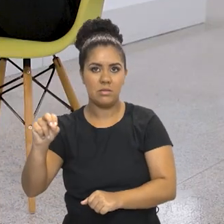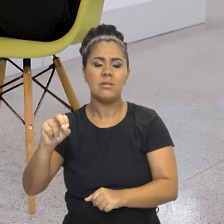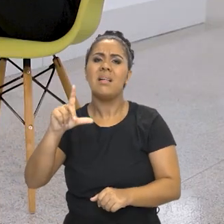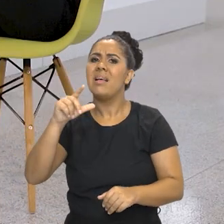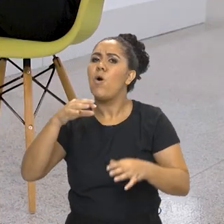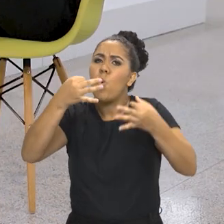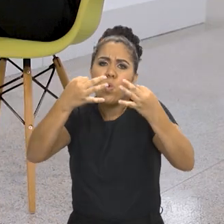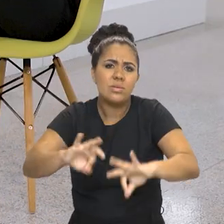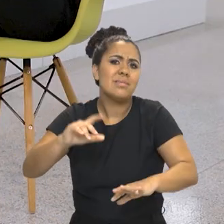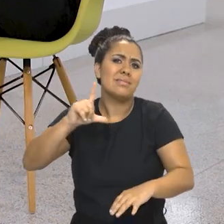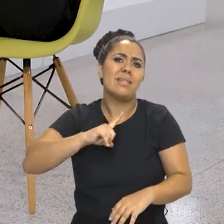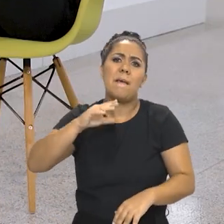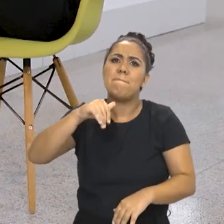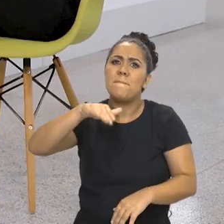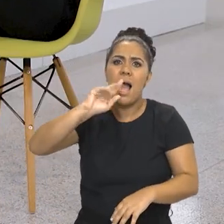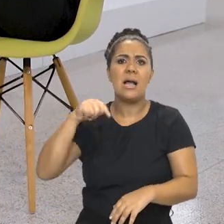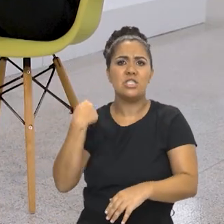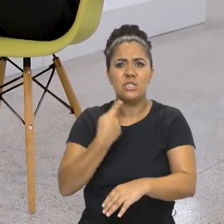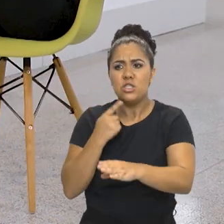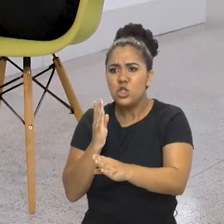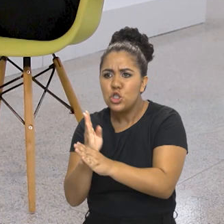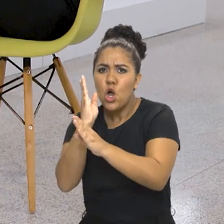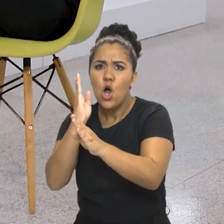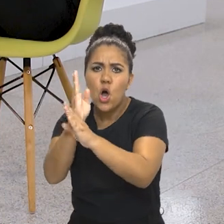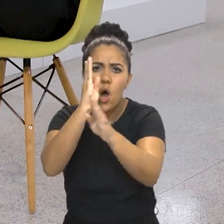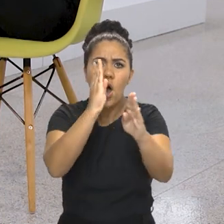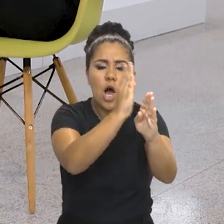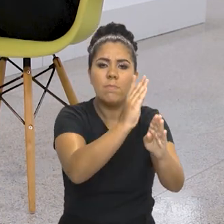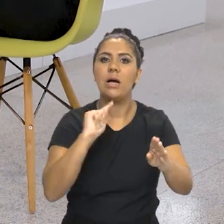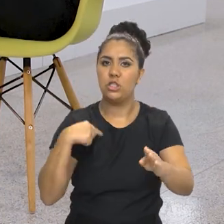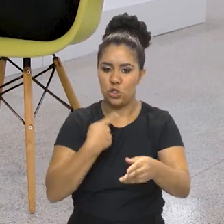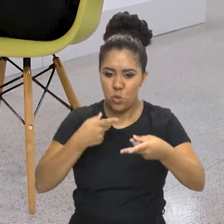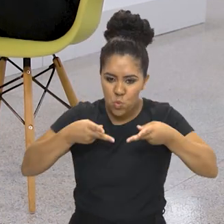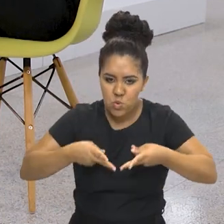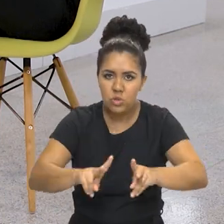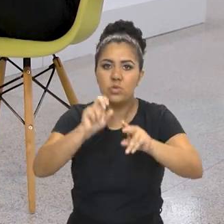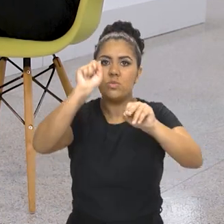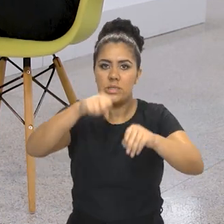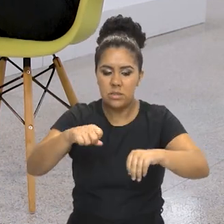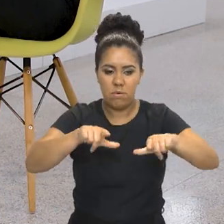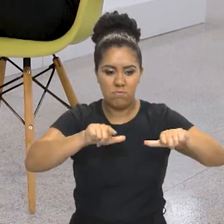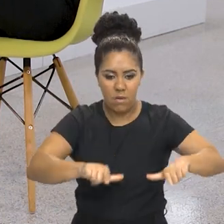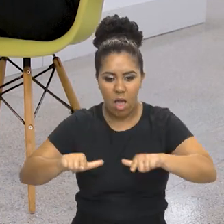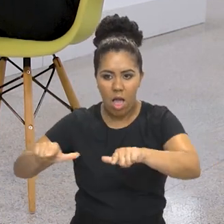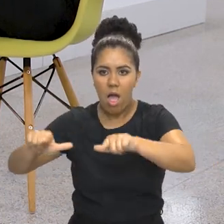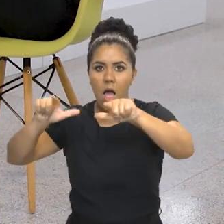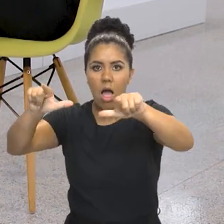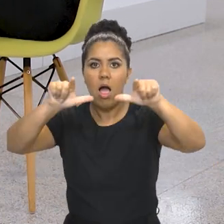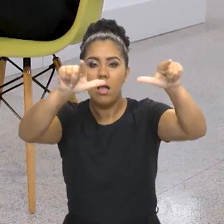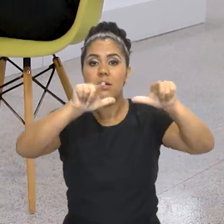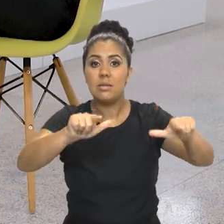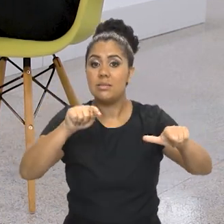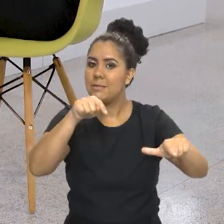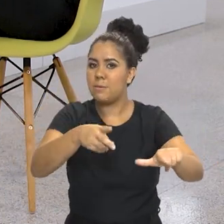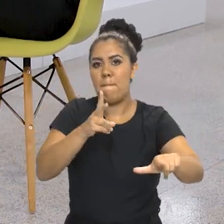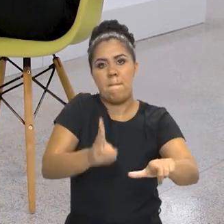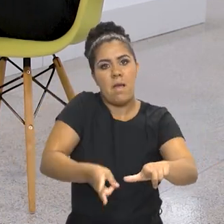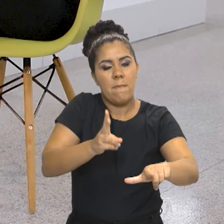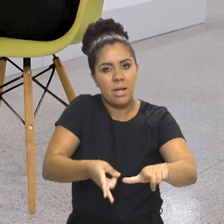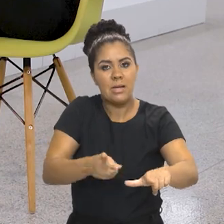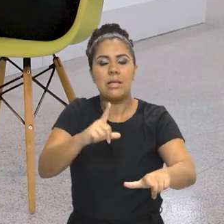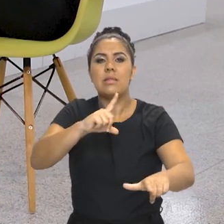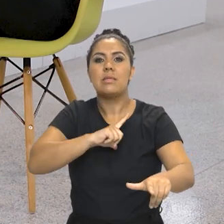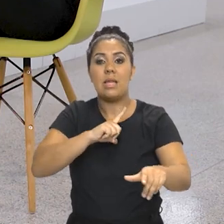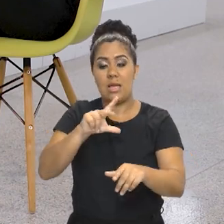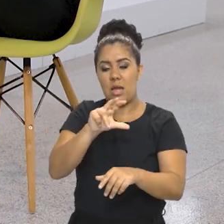são muitos mais. A gente vai seguir, isso, a gente segue com a certificação, ela é um movimento permanente, né, esse número de